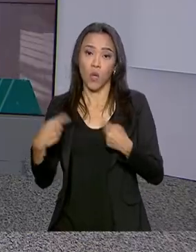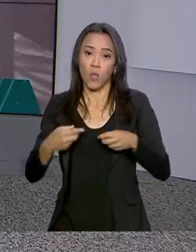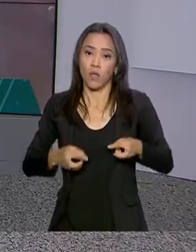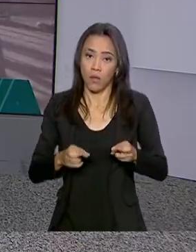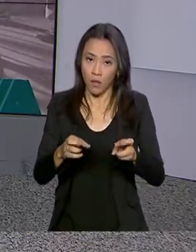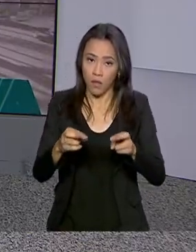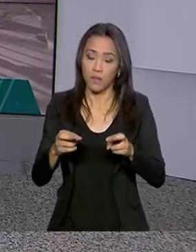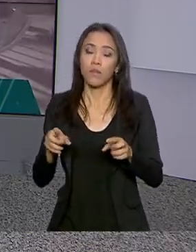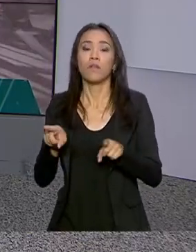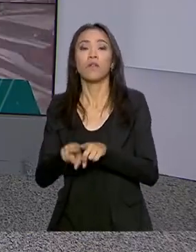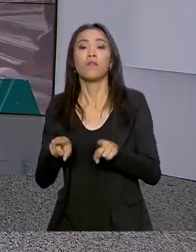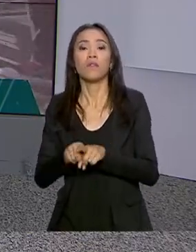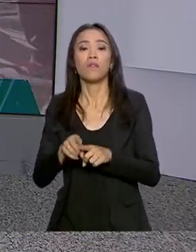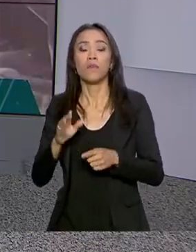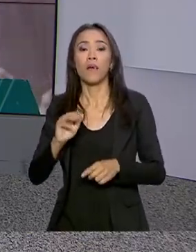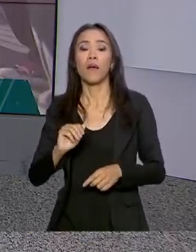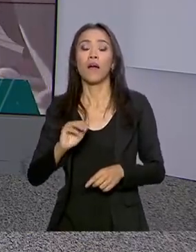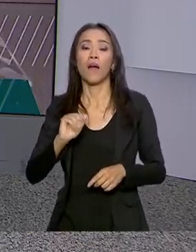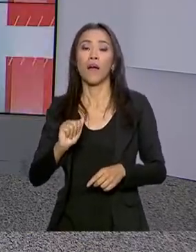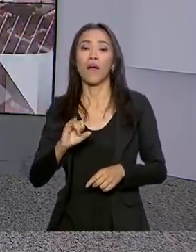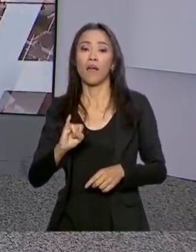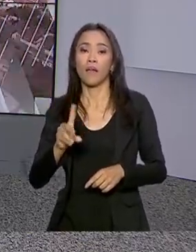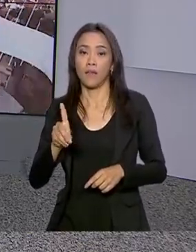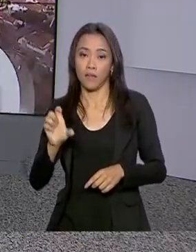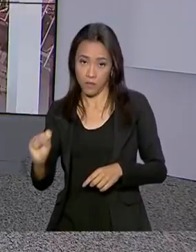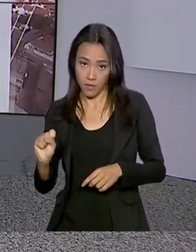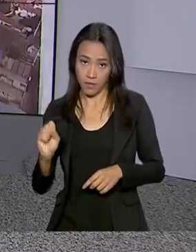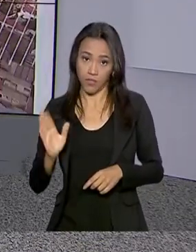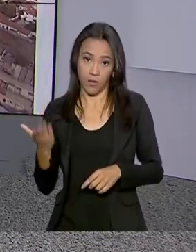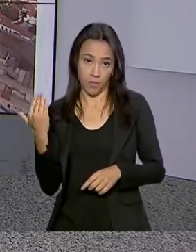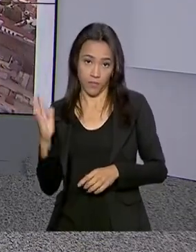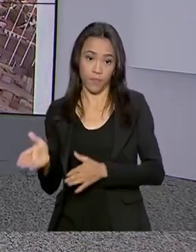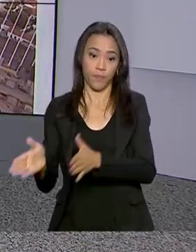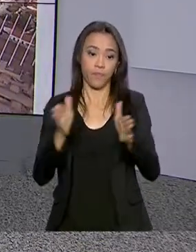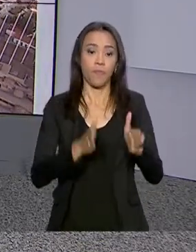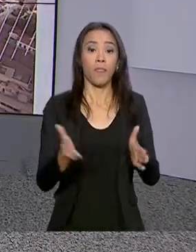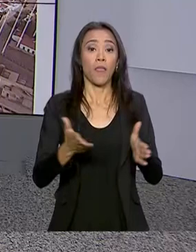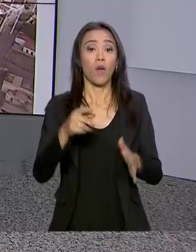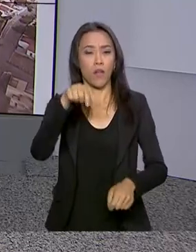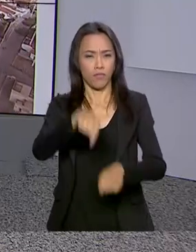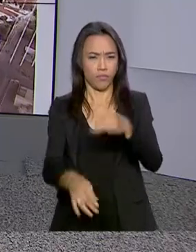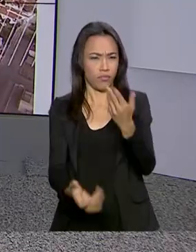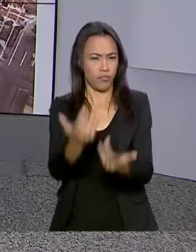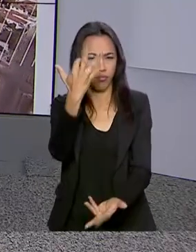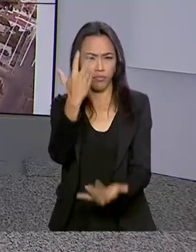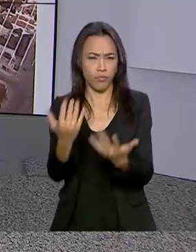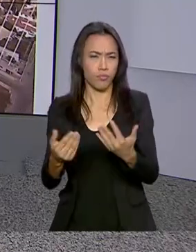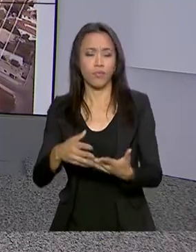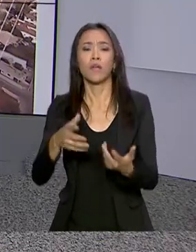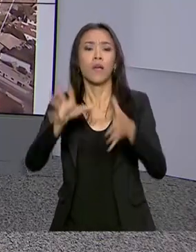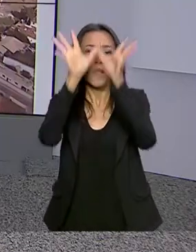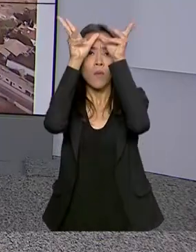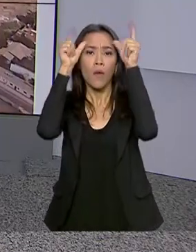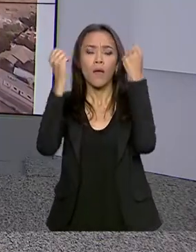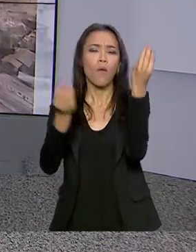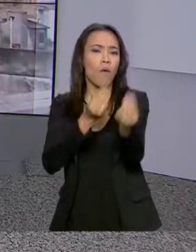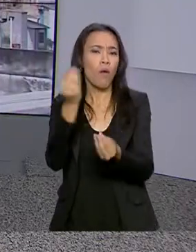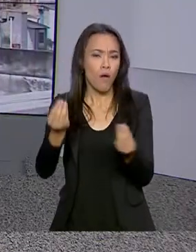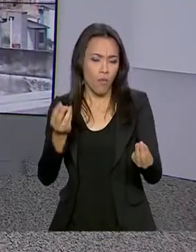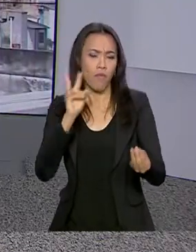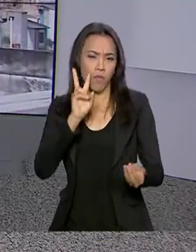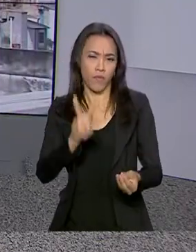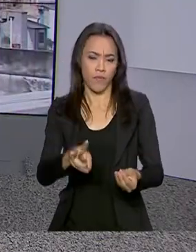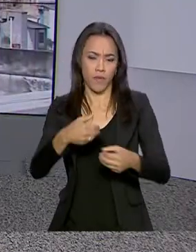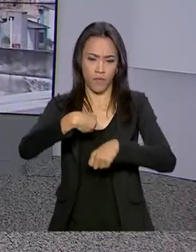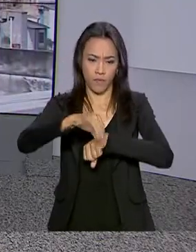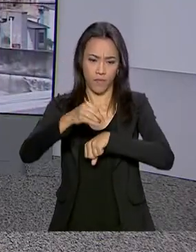A Força Nacional vai reforçar o combate a incêndios e queimadas no Acre. Vamos saber os detalhes então com o repórter Tiago Pimenta.